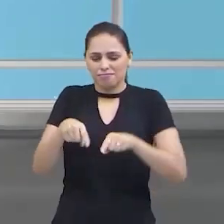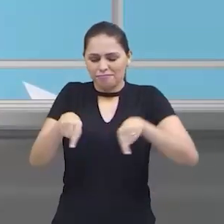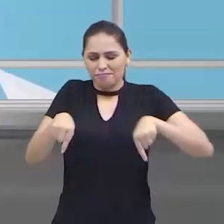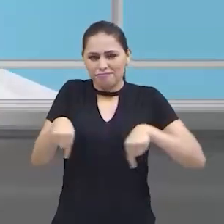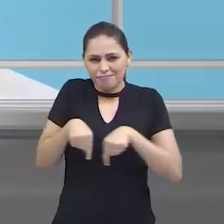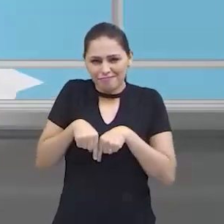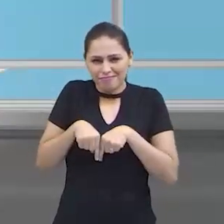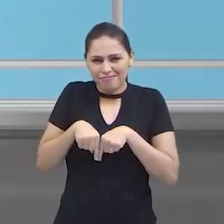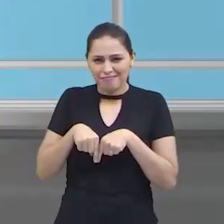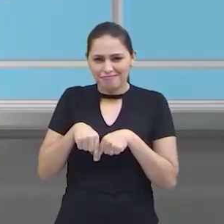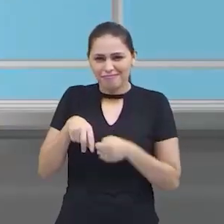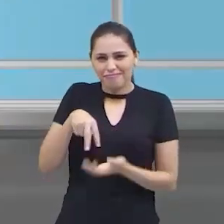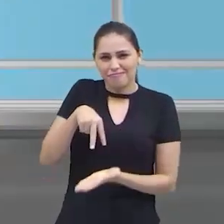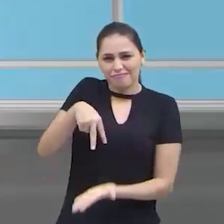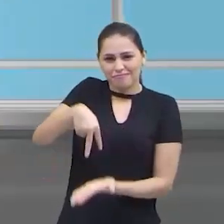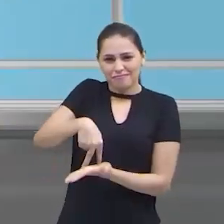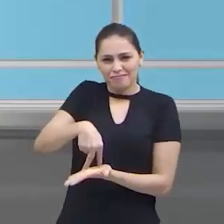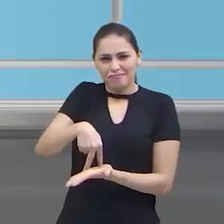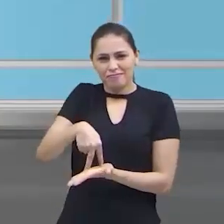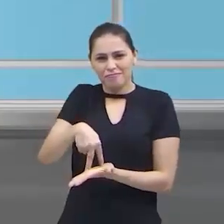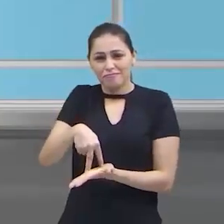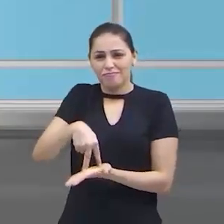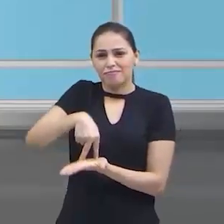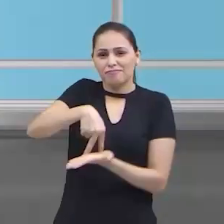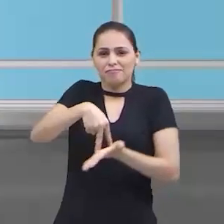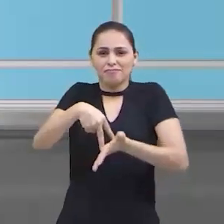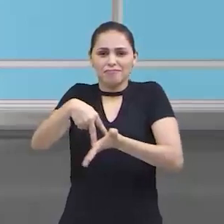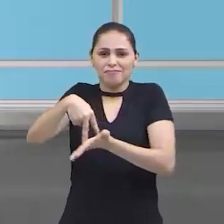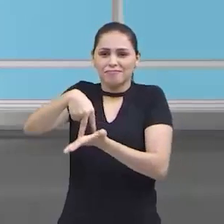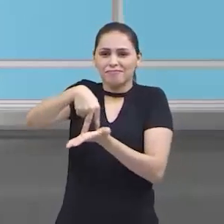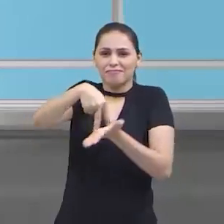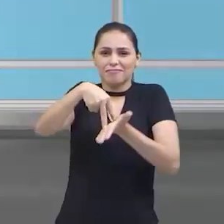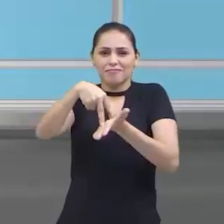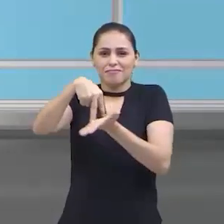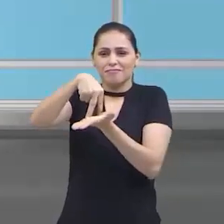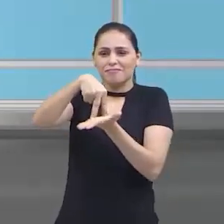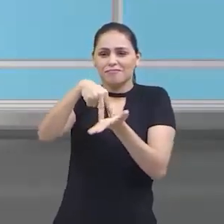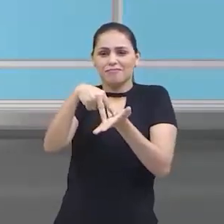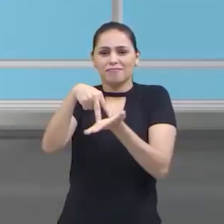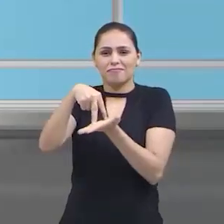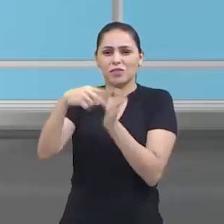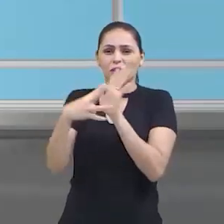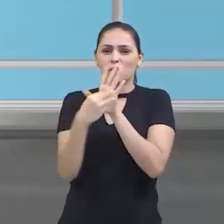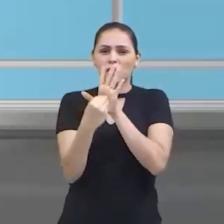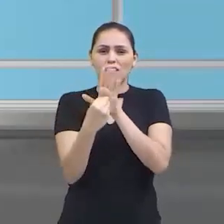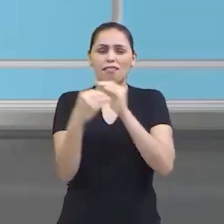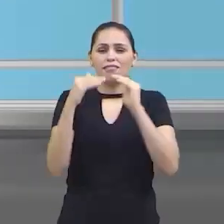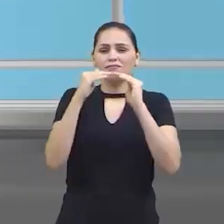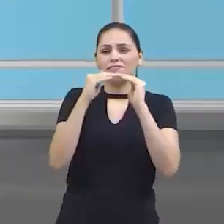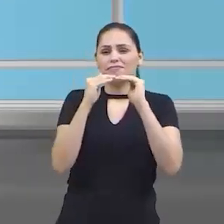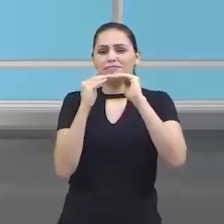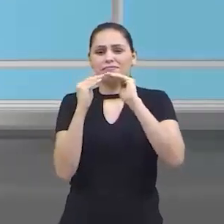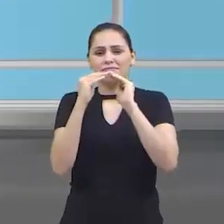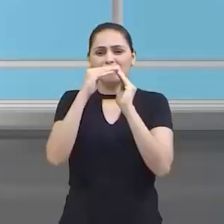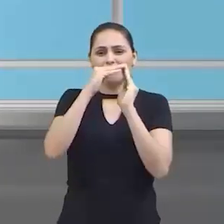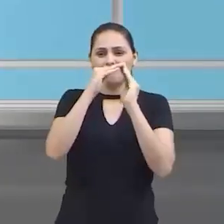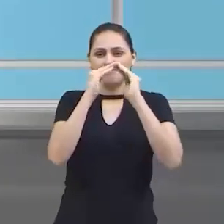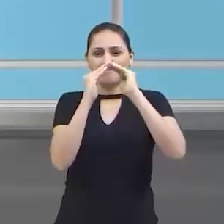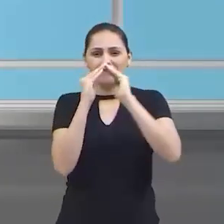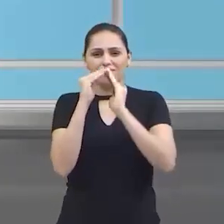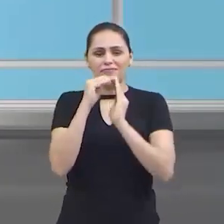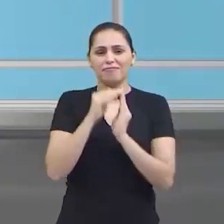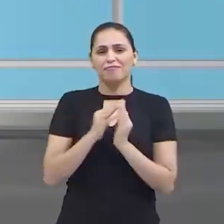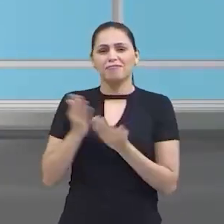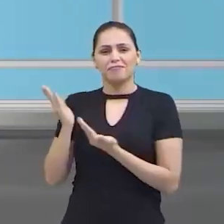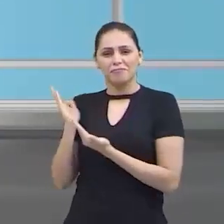balão. Na cestinha do balão, o balão está subindo. Em cima. Aqui, Comigo. De um lado para o outro, a mãozinha. Tudo bem.